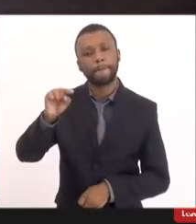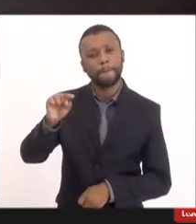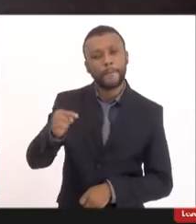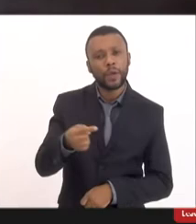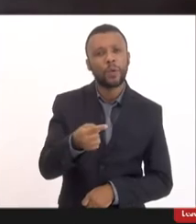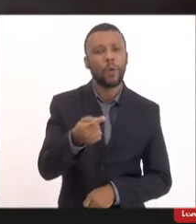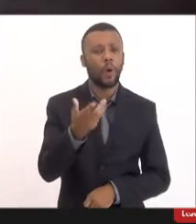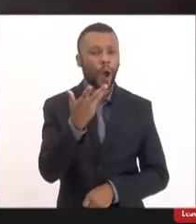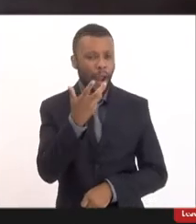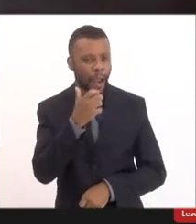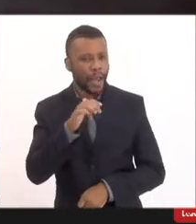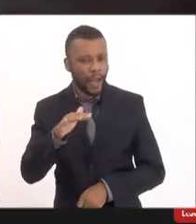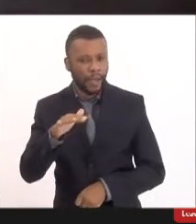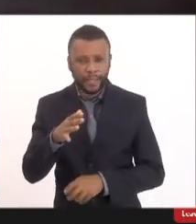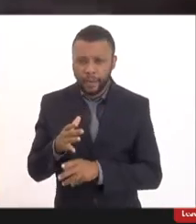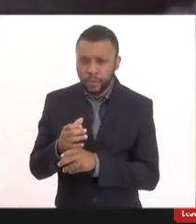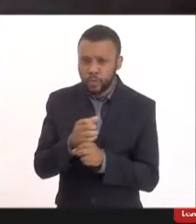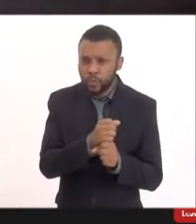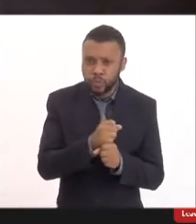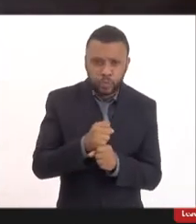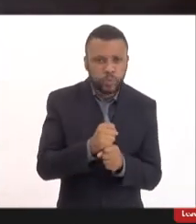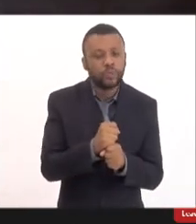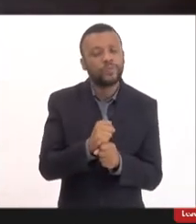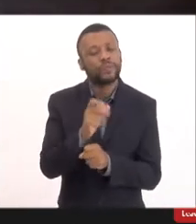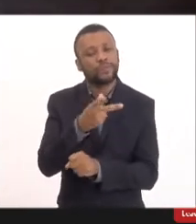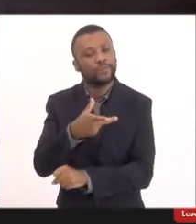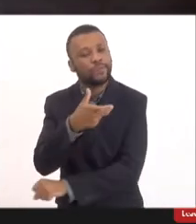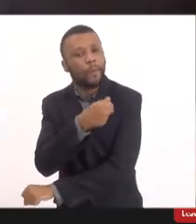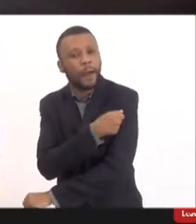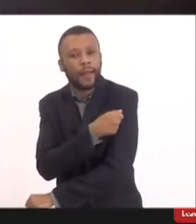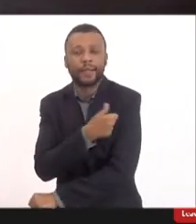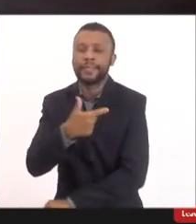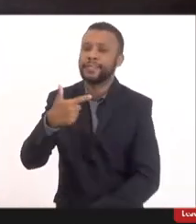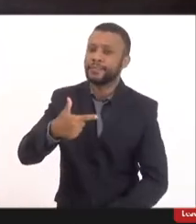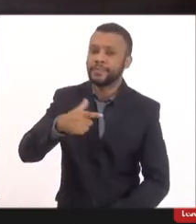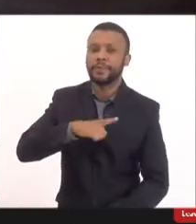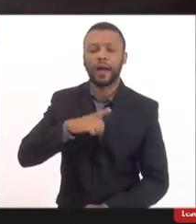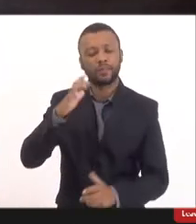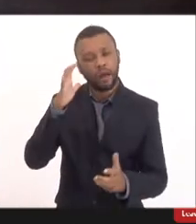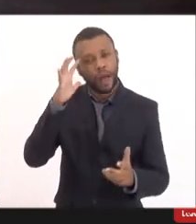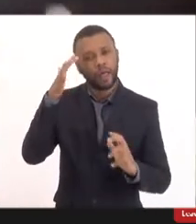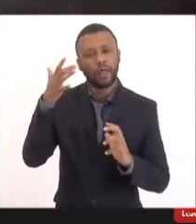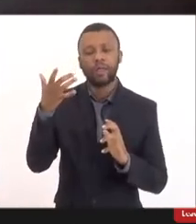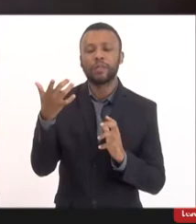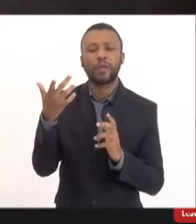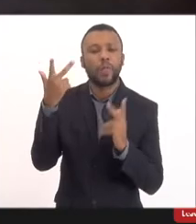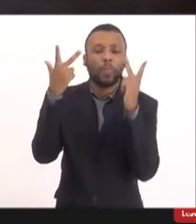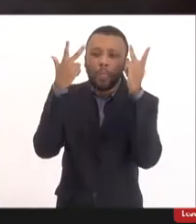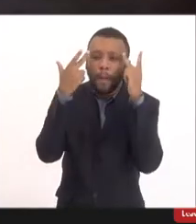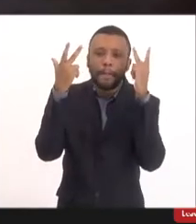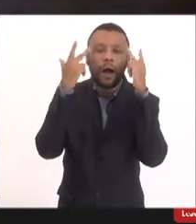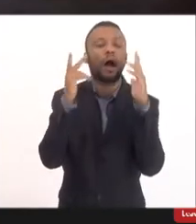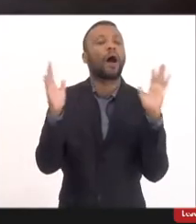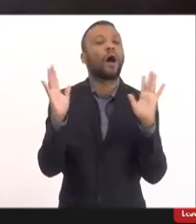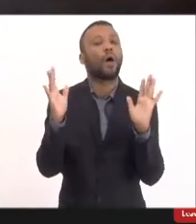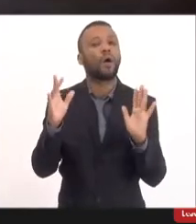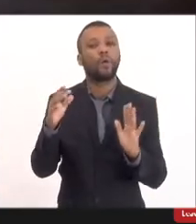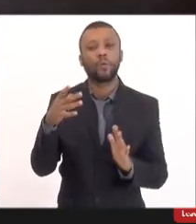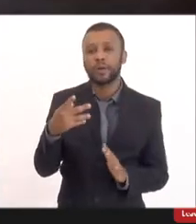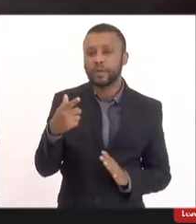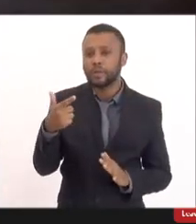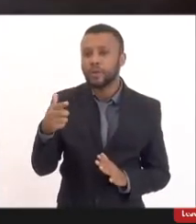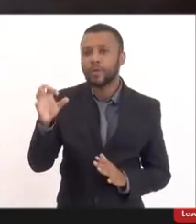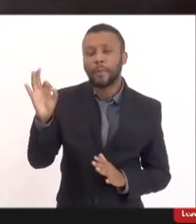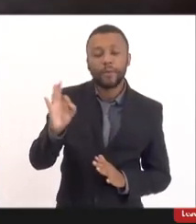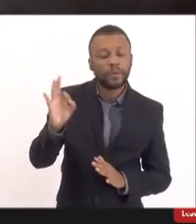ou seja que tomaram a segunda dose tiveram reações locais 57% tiveram reações locais que